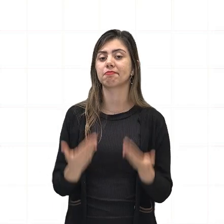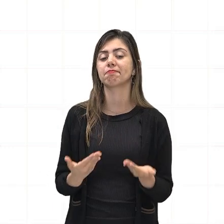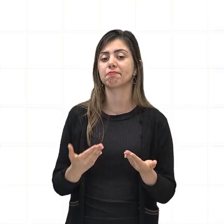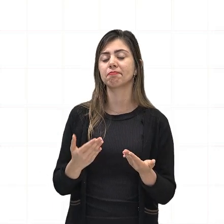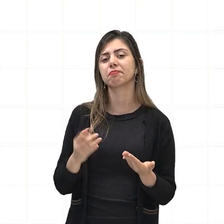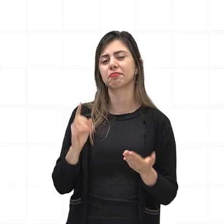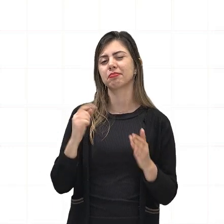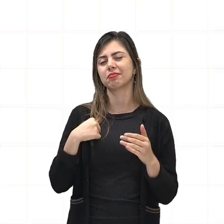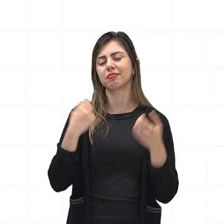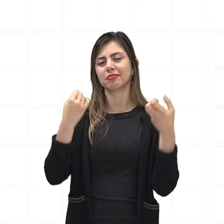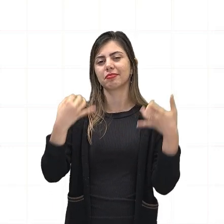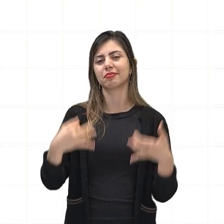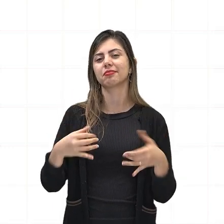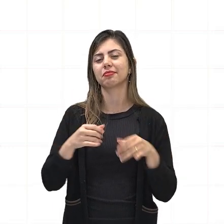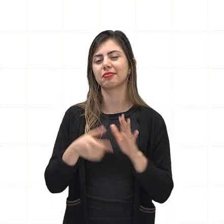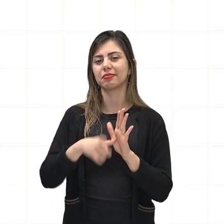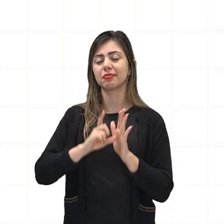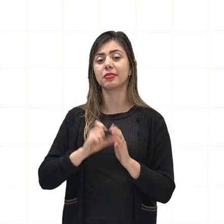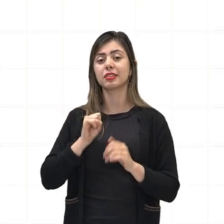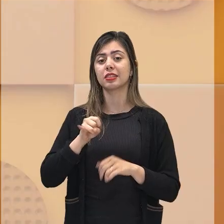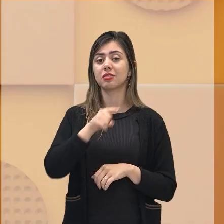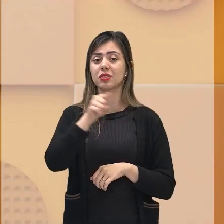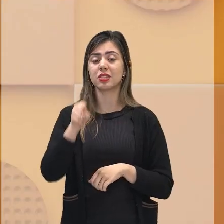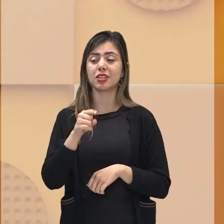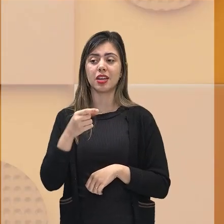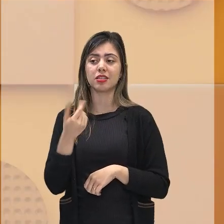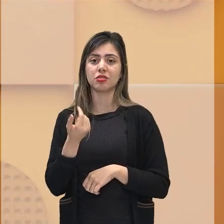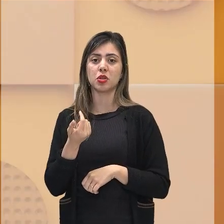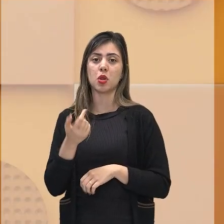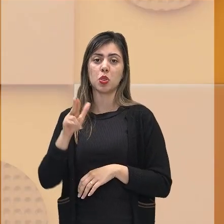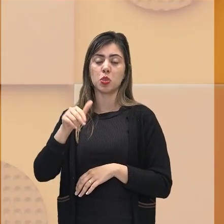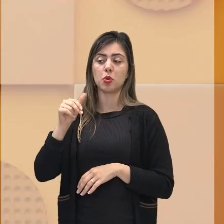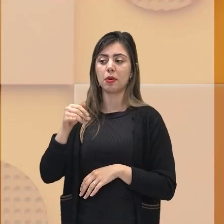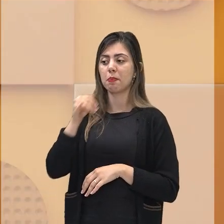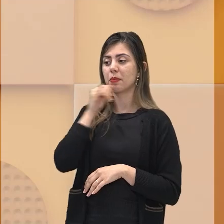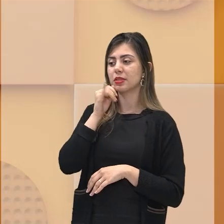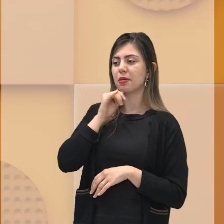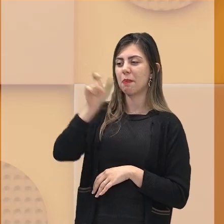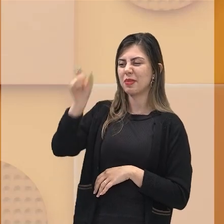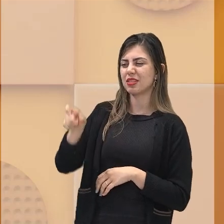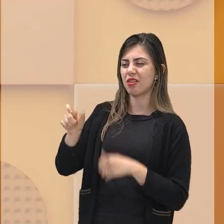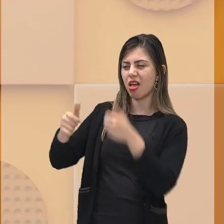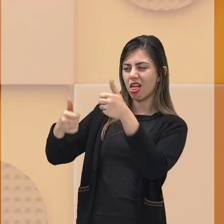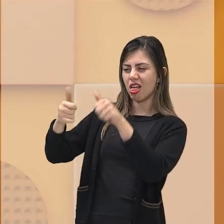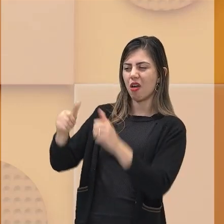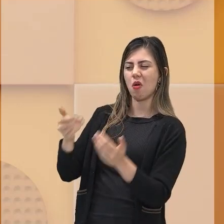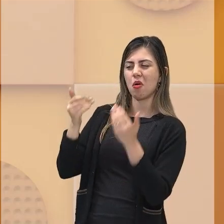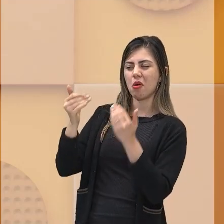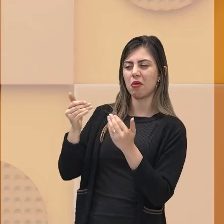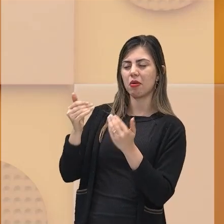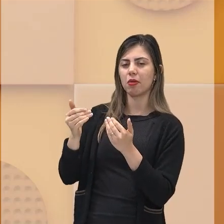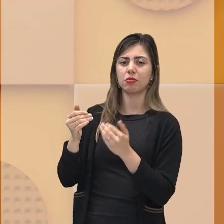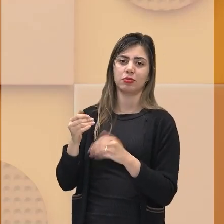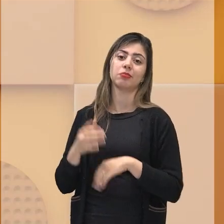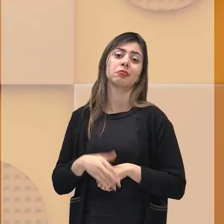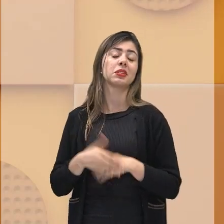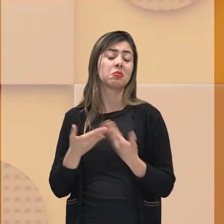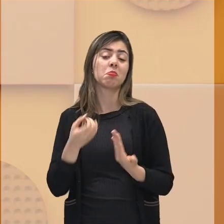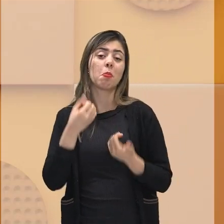como eu disse pra vocês antes, se você nunca passou por uma situação dessa, fico feliz por você não queira passar. Porque quem já passou,